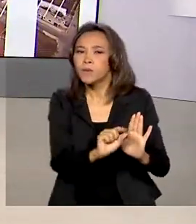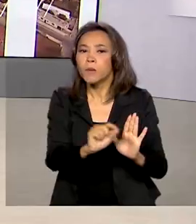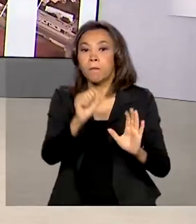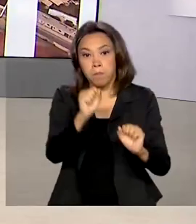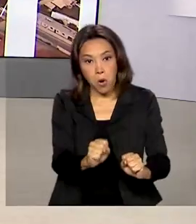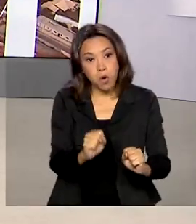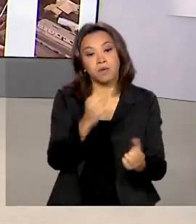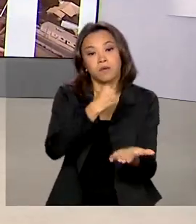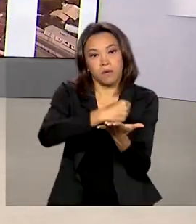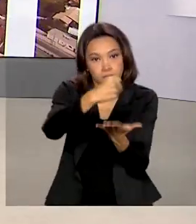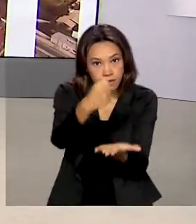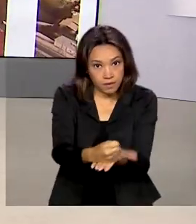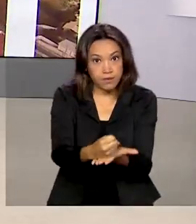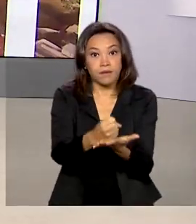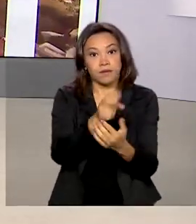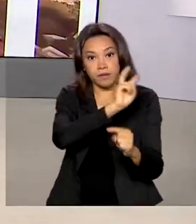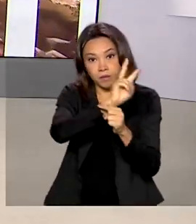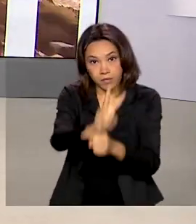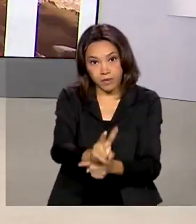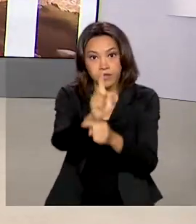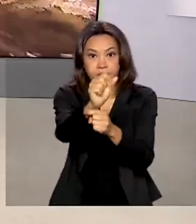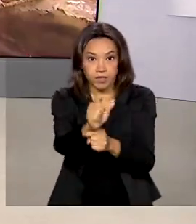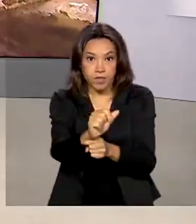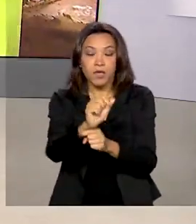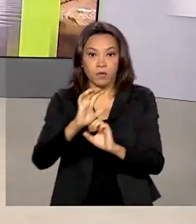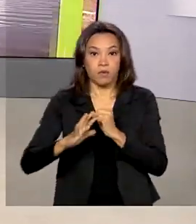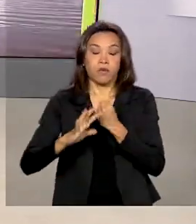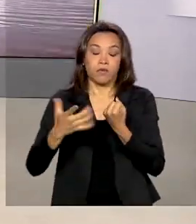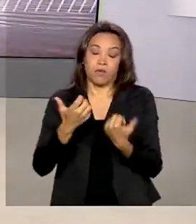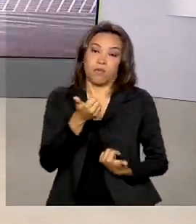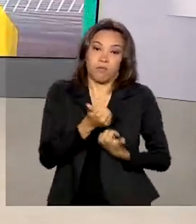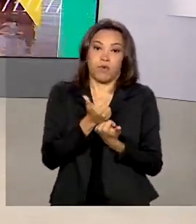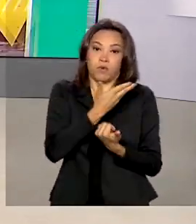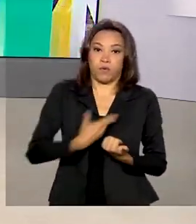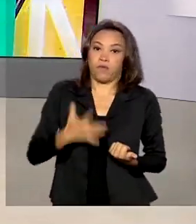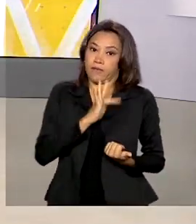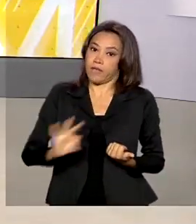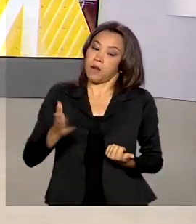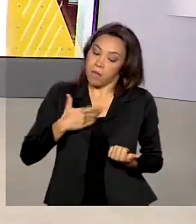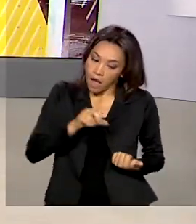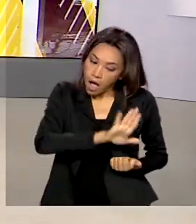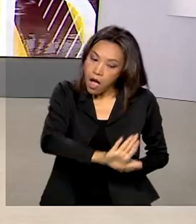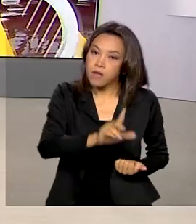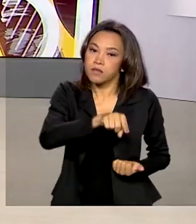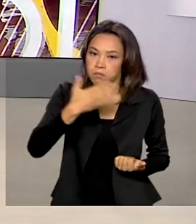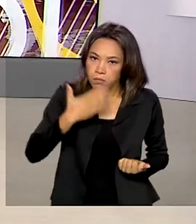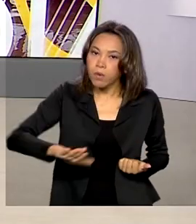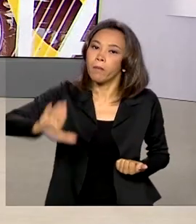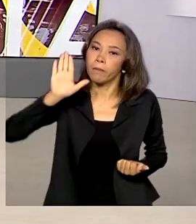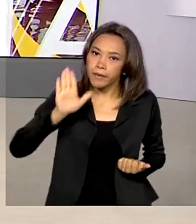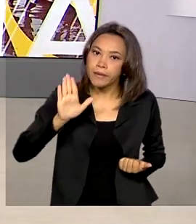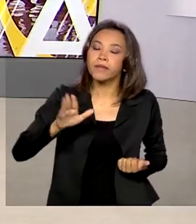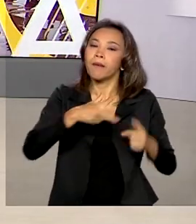contratar operações de crédito com garantia da União, desde que se comprometam a adotar medidas de ajuste fiscal.